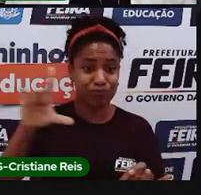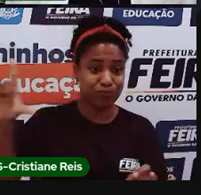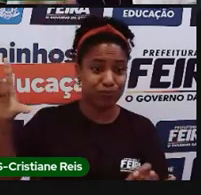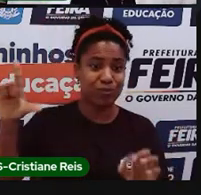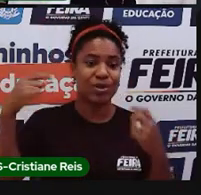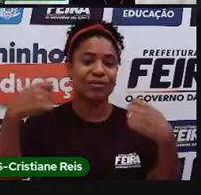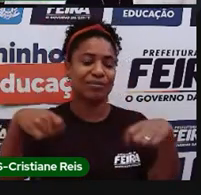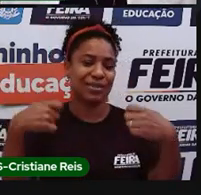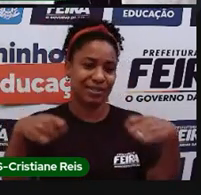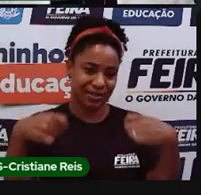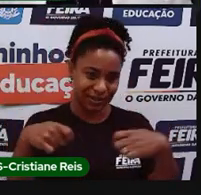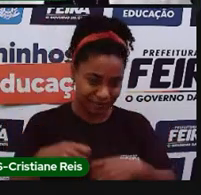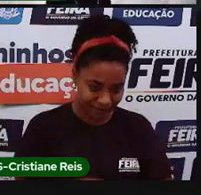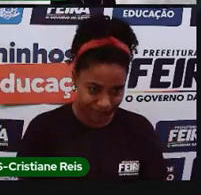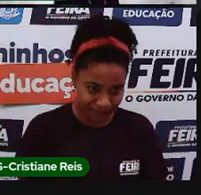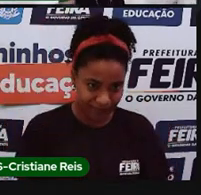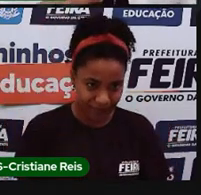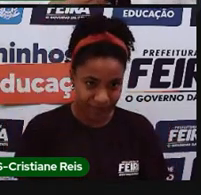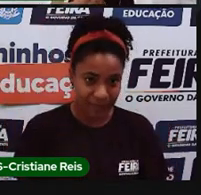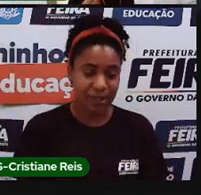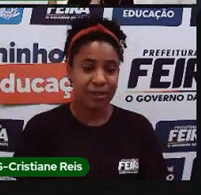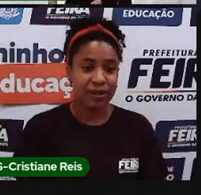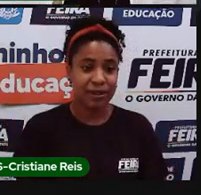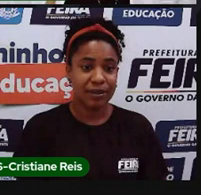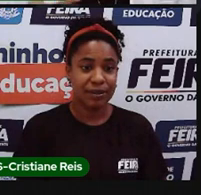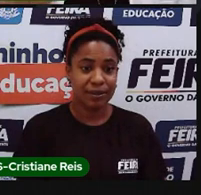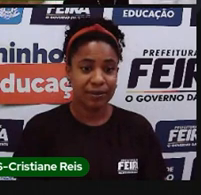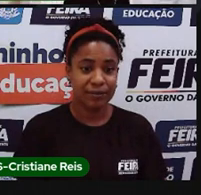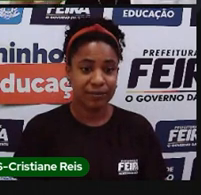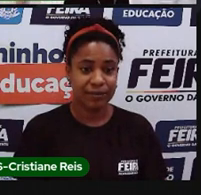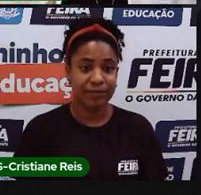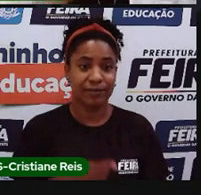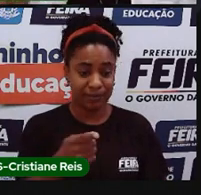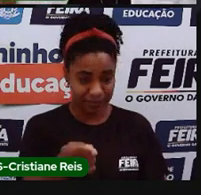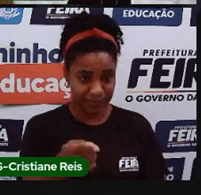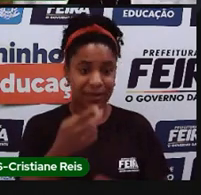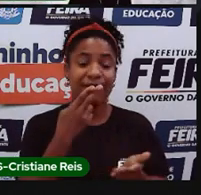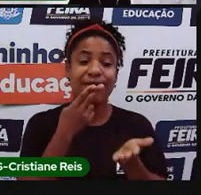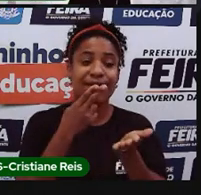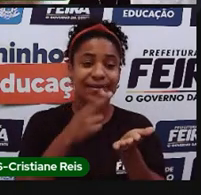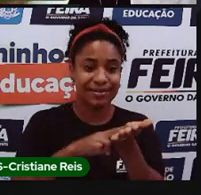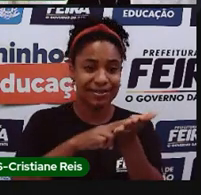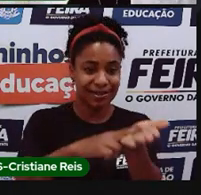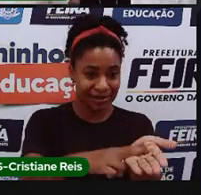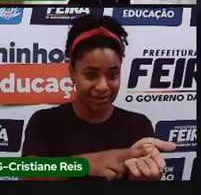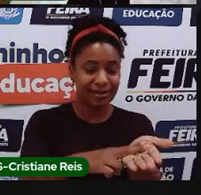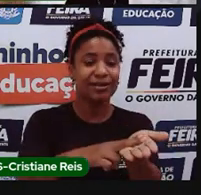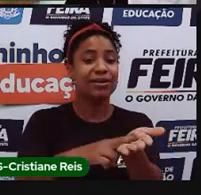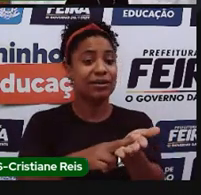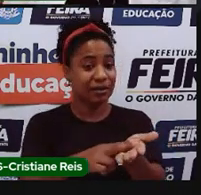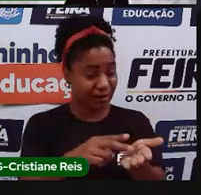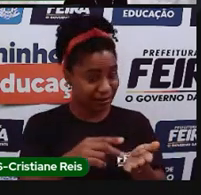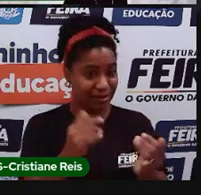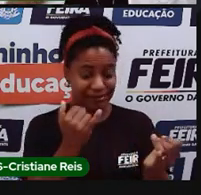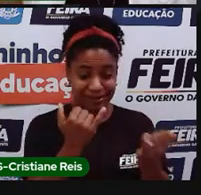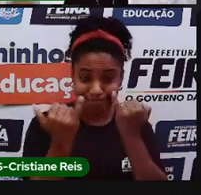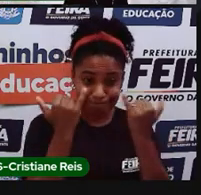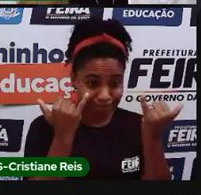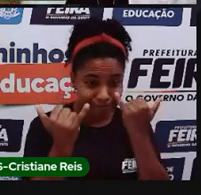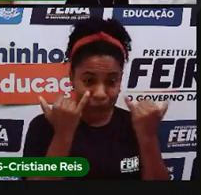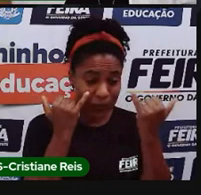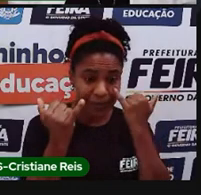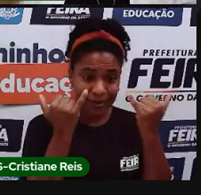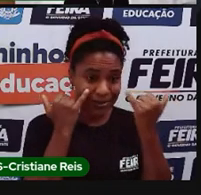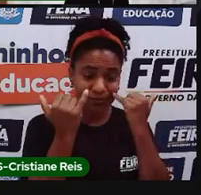específicas, né. Então, as cartas, elas possuem uma quantidade maior de detalhes, uma